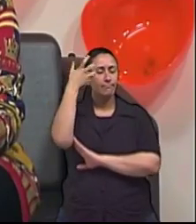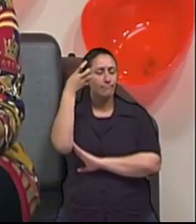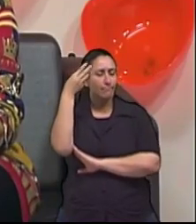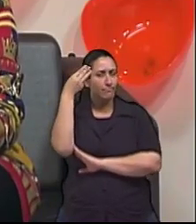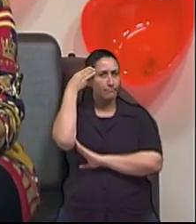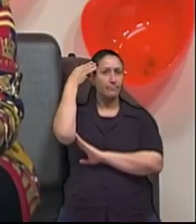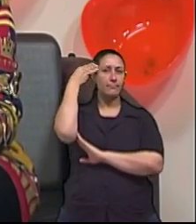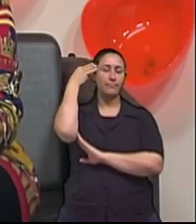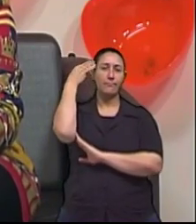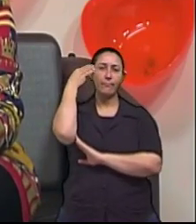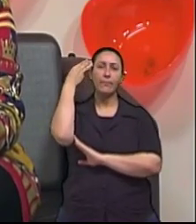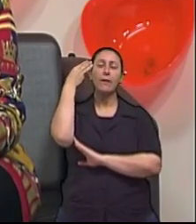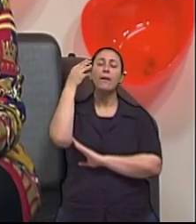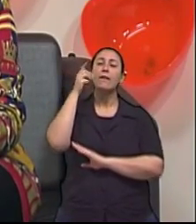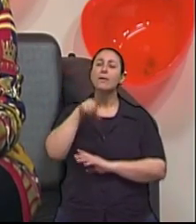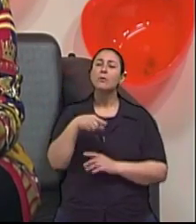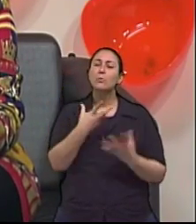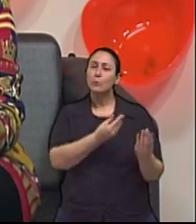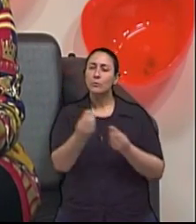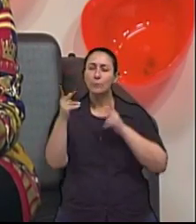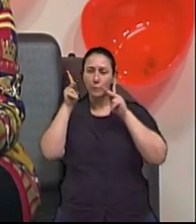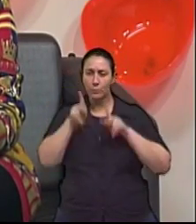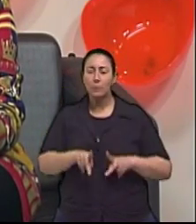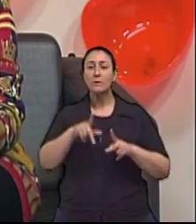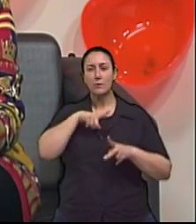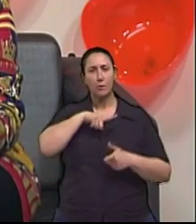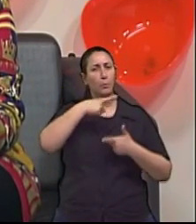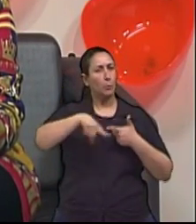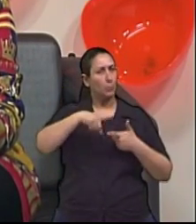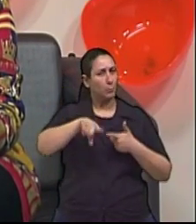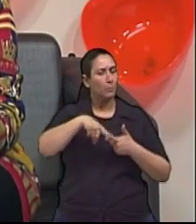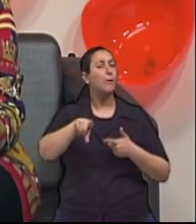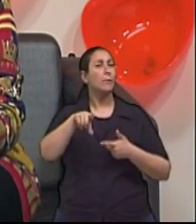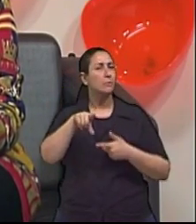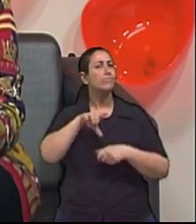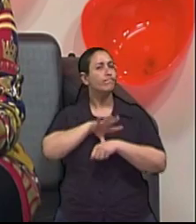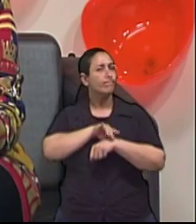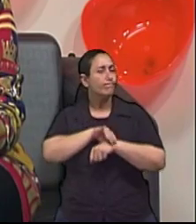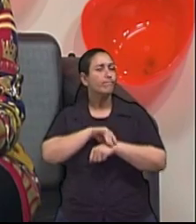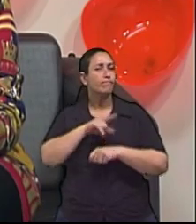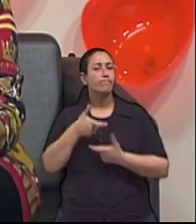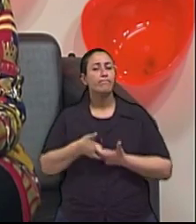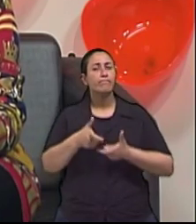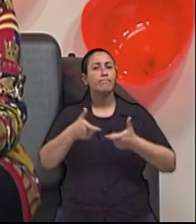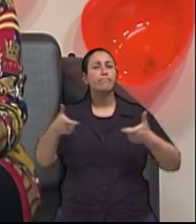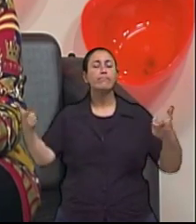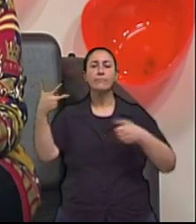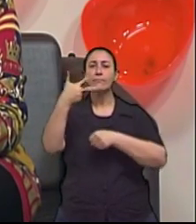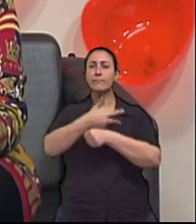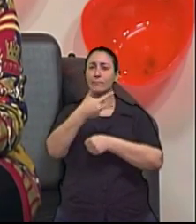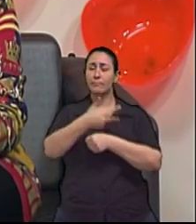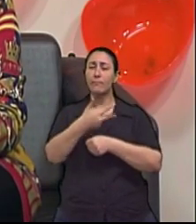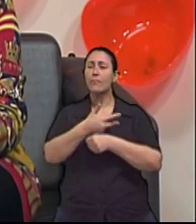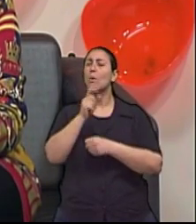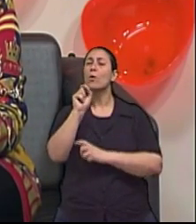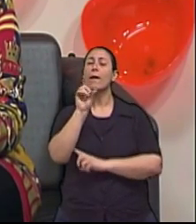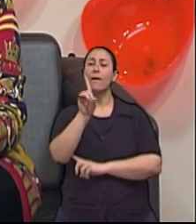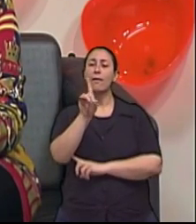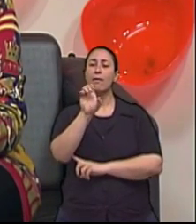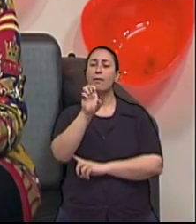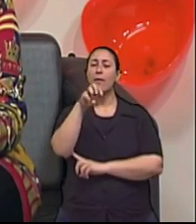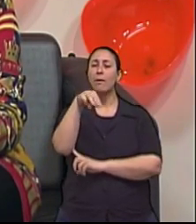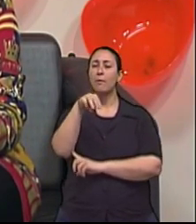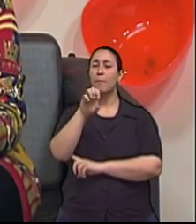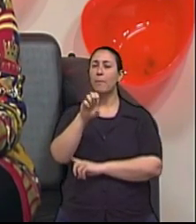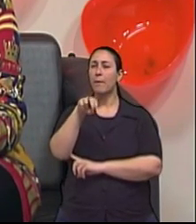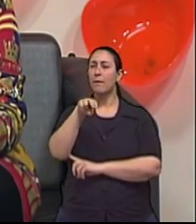Considerado um dos principais problemas de saúde devido ao rápido crescimento populacional de idosos, a demência vascular atinge